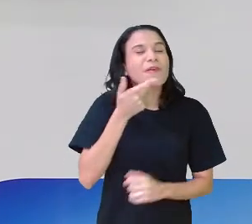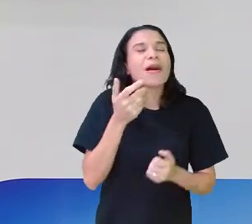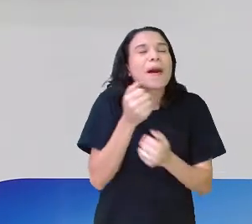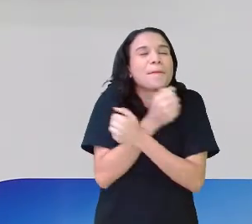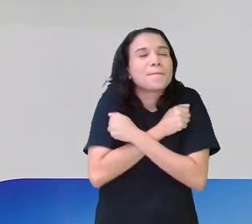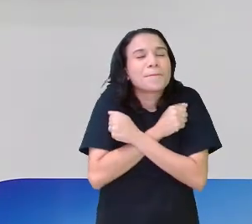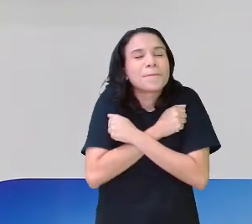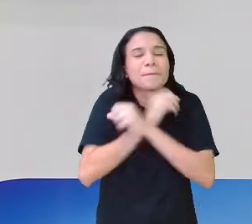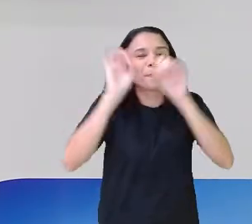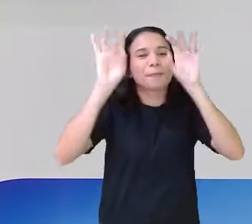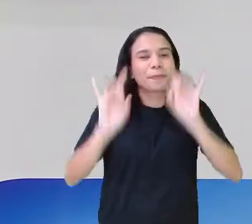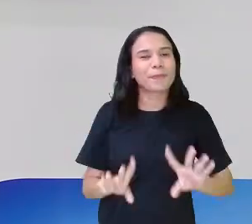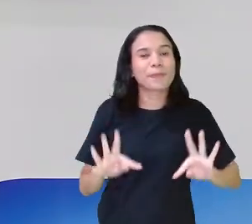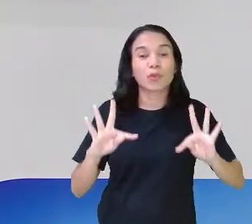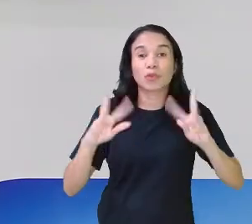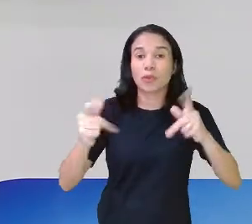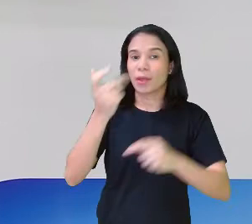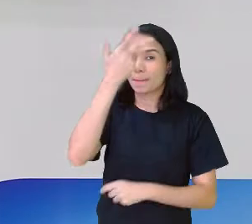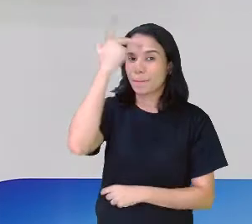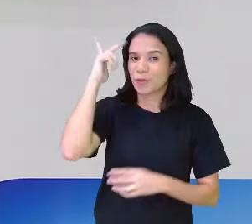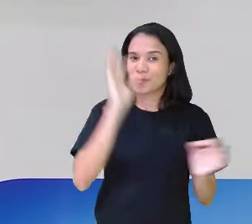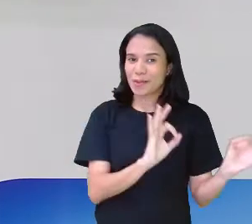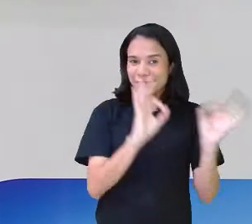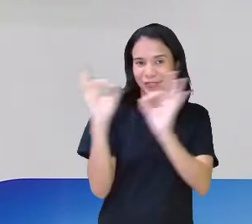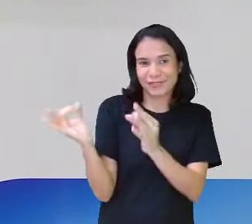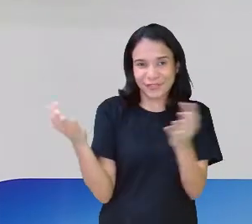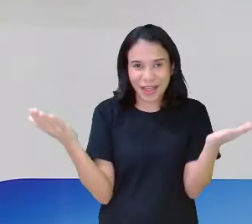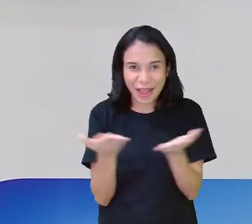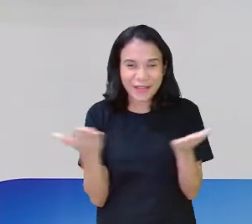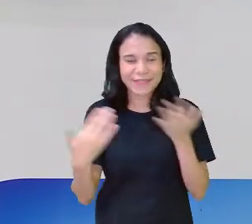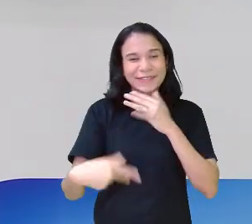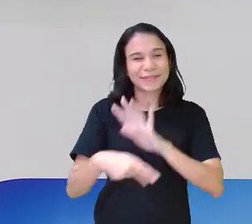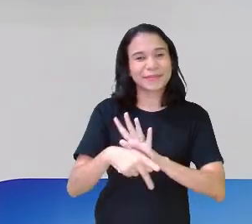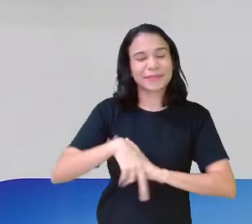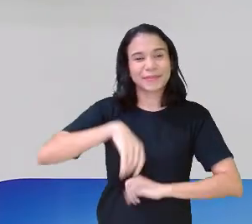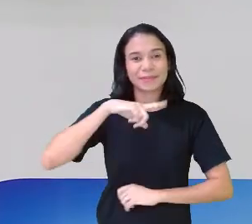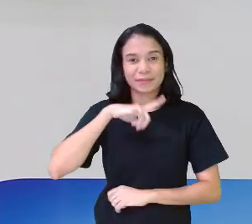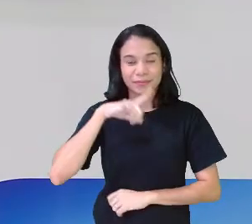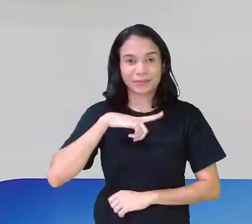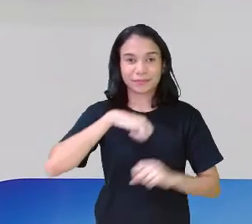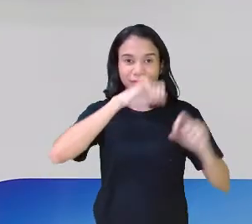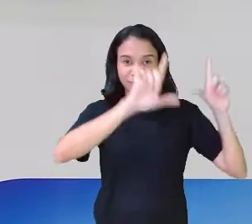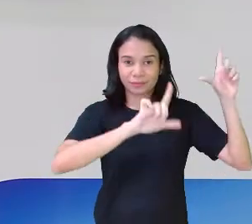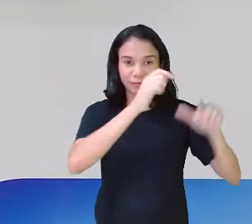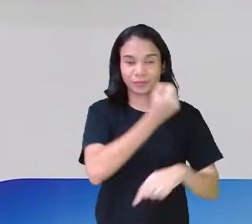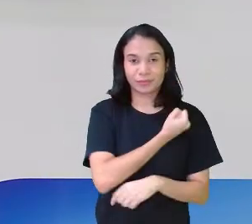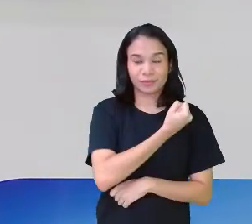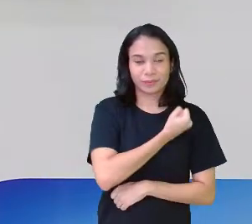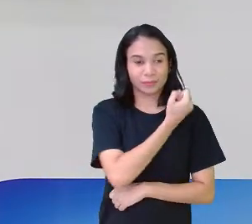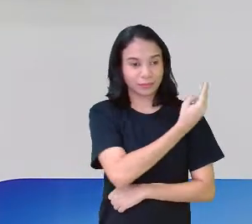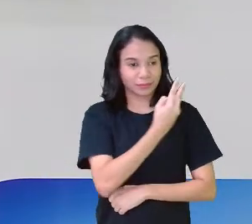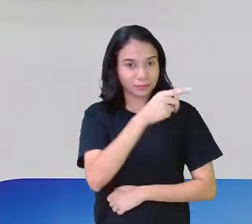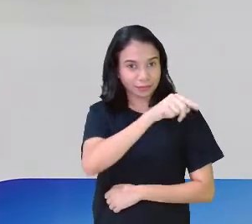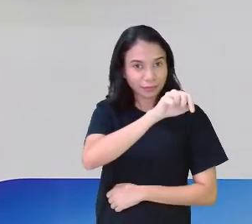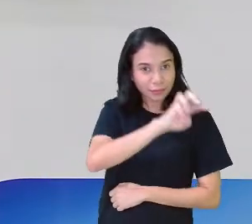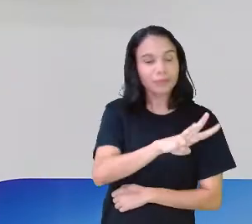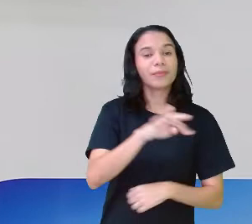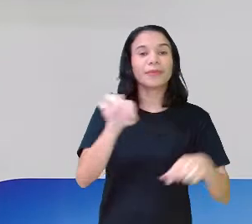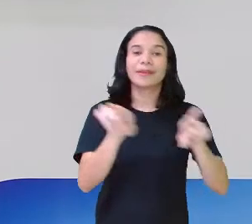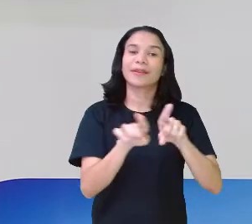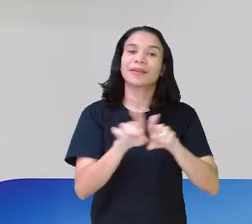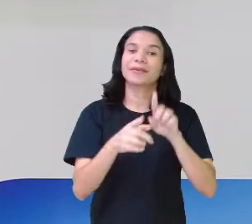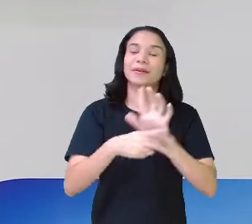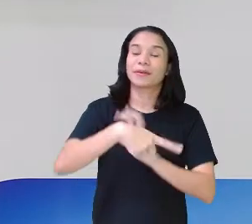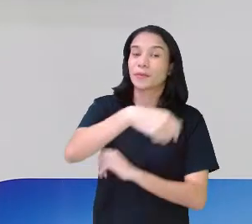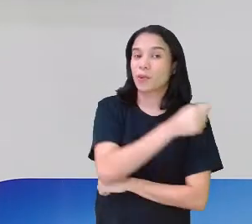forte abraço para todo mundo que está assistindo a gente ao vivo no canal 22.3, não só os